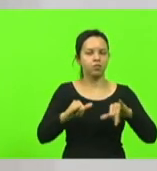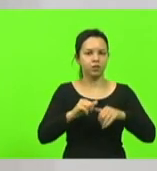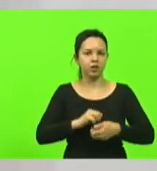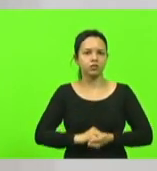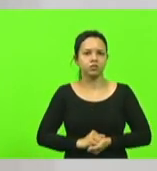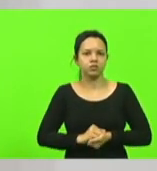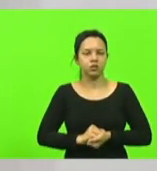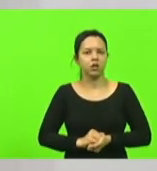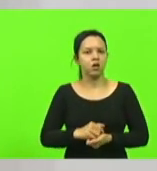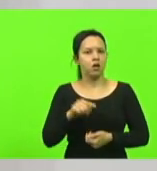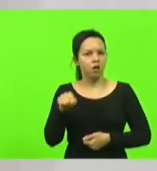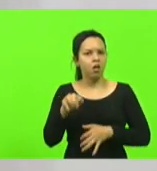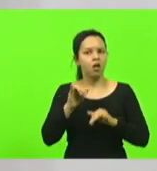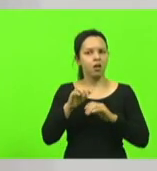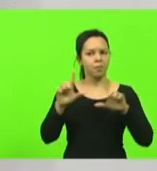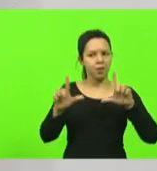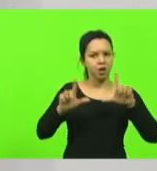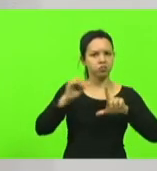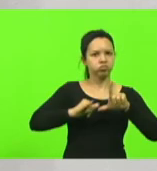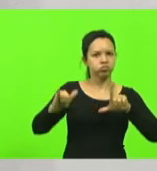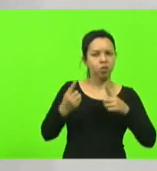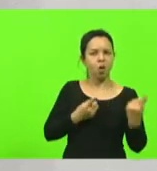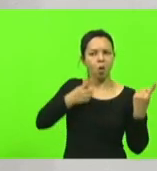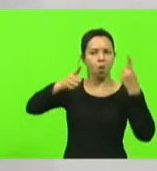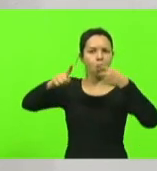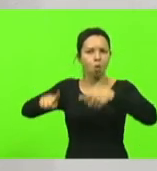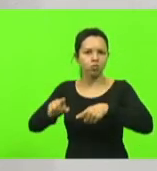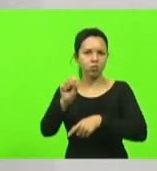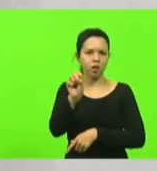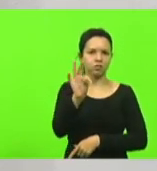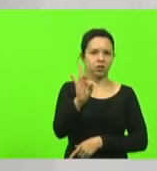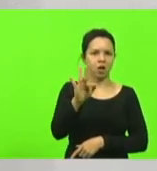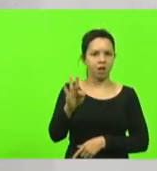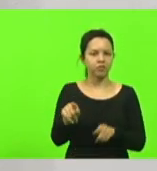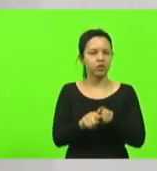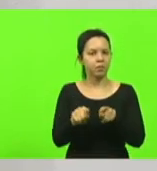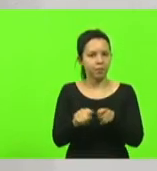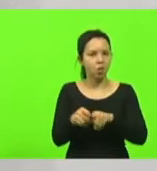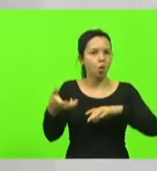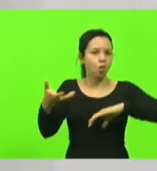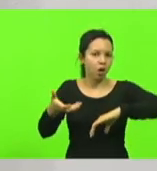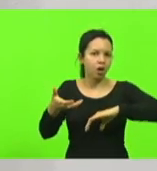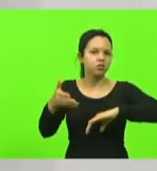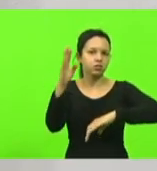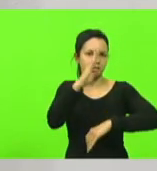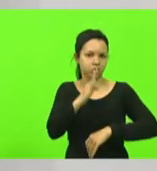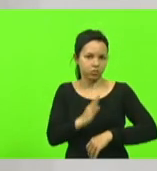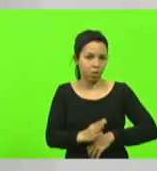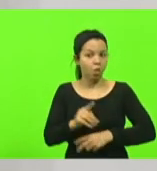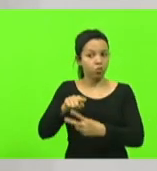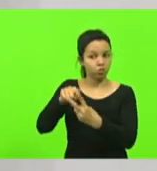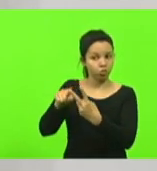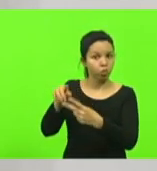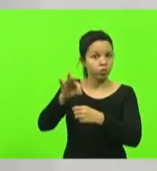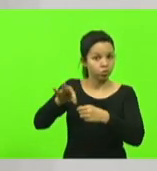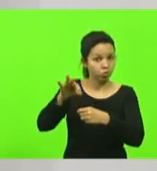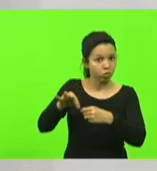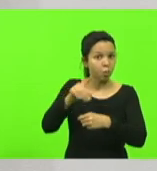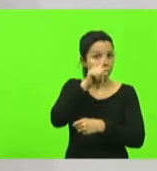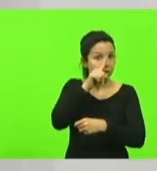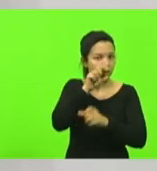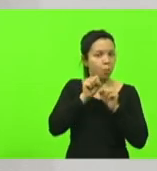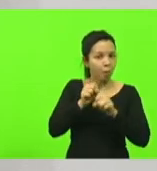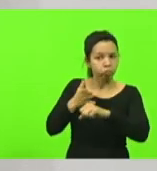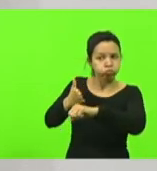voltam contra o STF e o Congresso Nacional as duas instituições estão sob ameaça de invasão durante os atos